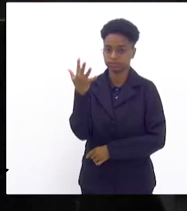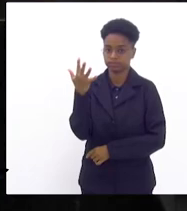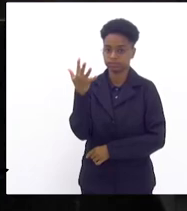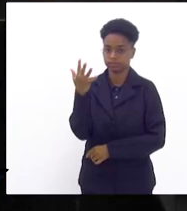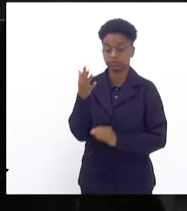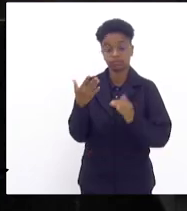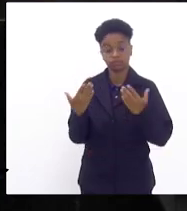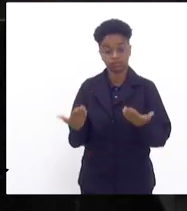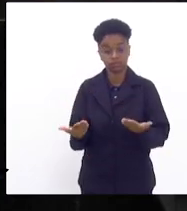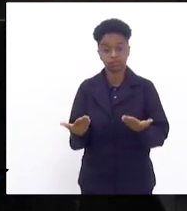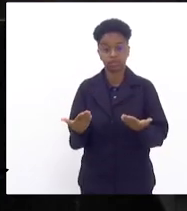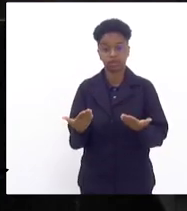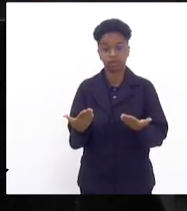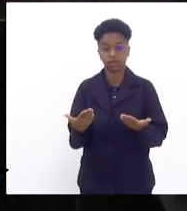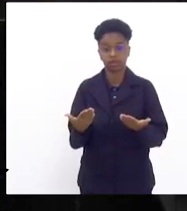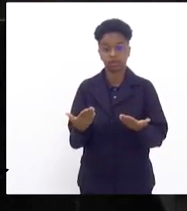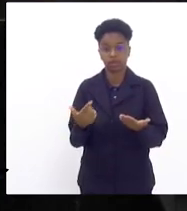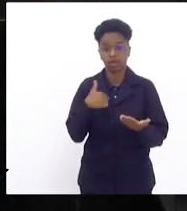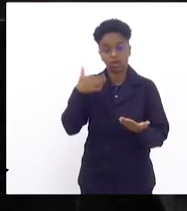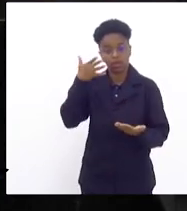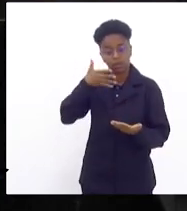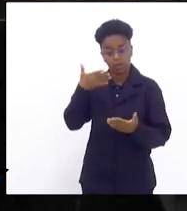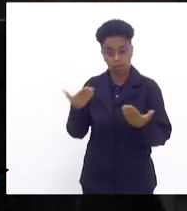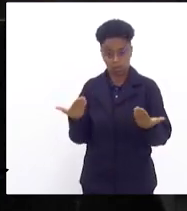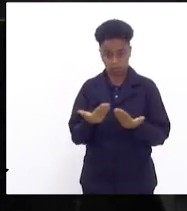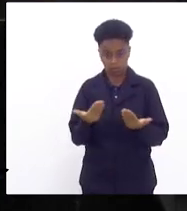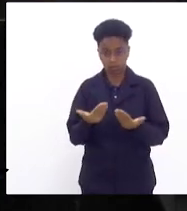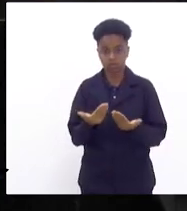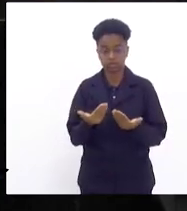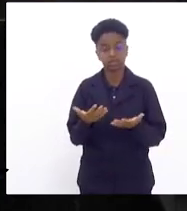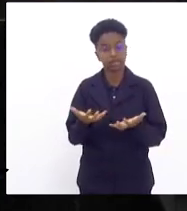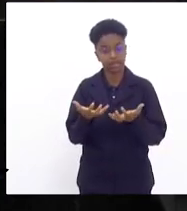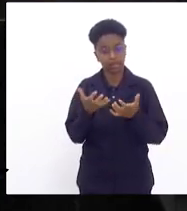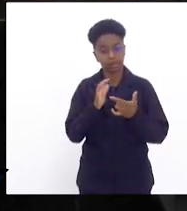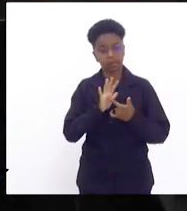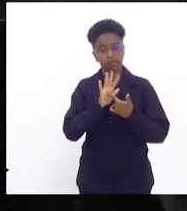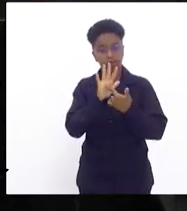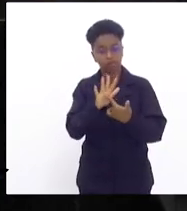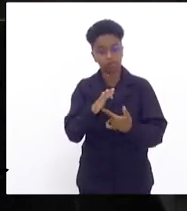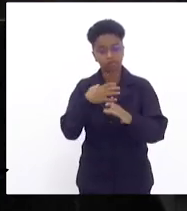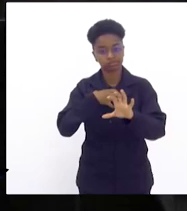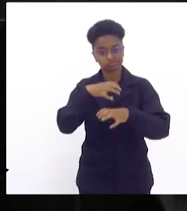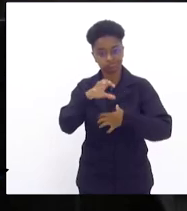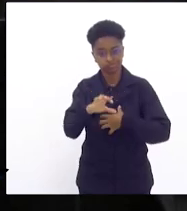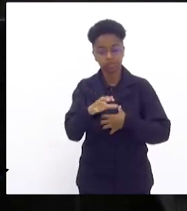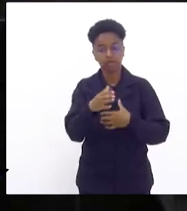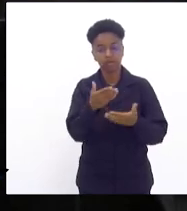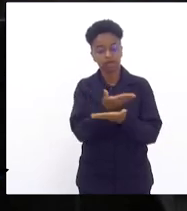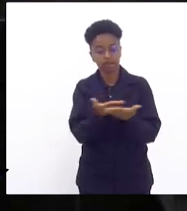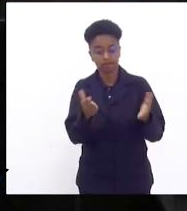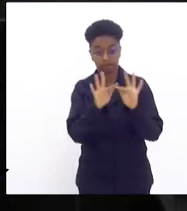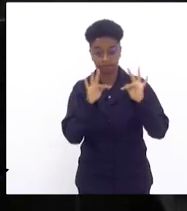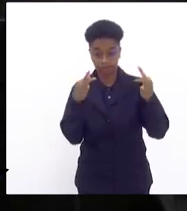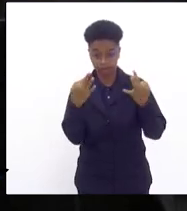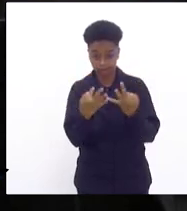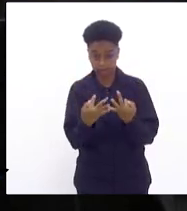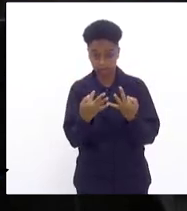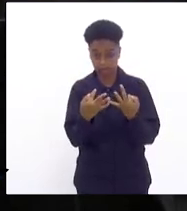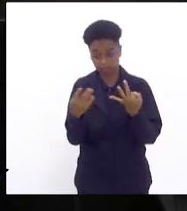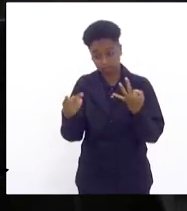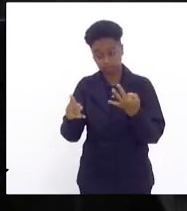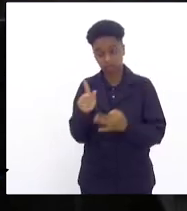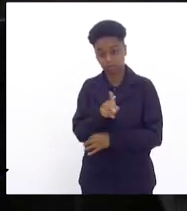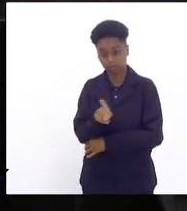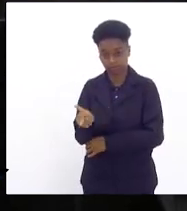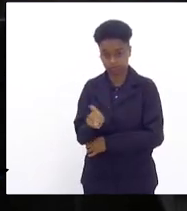Então eu queria nessa minha fala de hoje externar toda a minha solidariedade aos familiares da professora